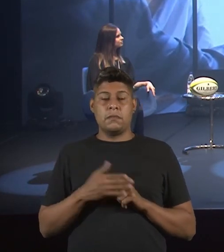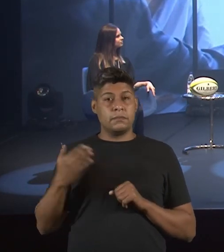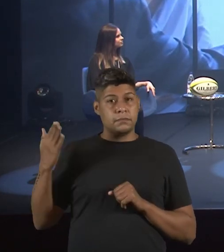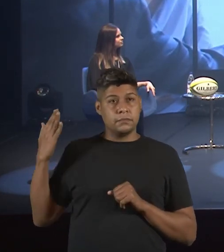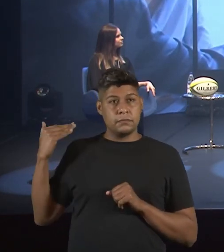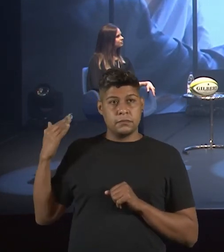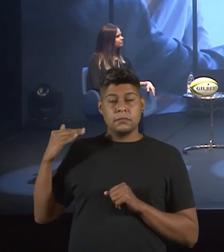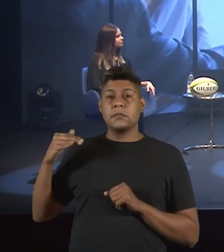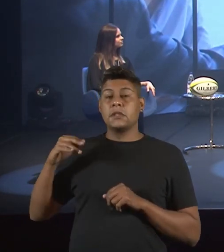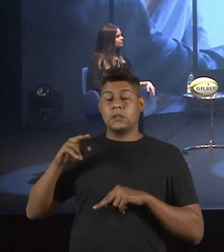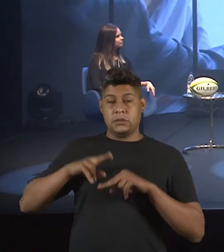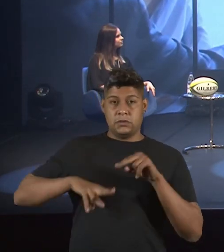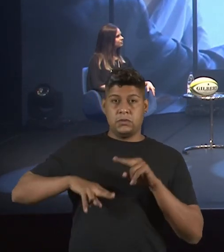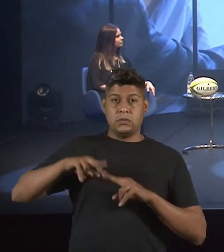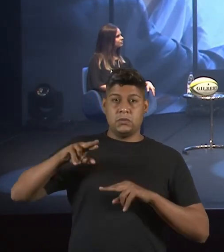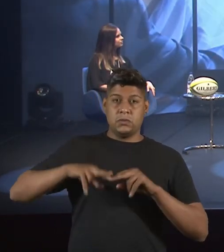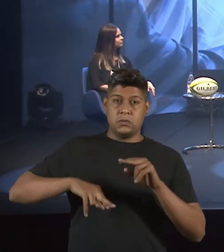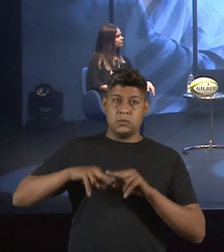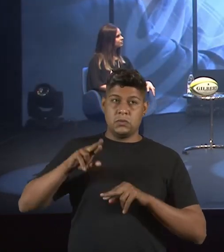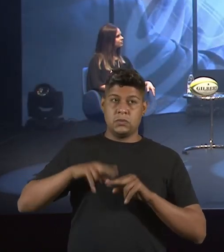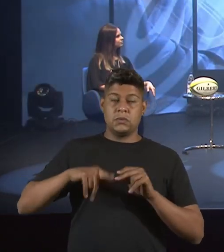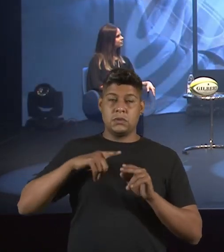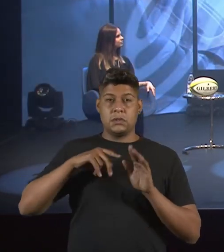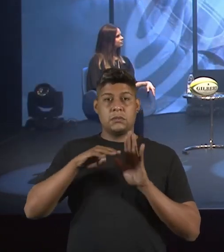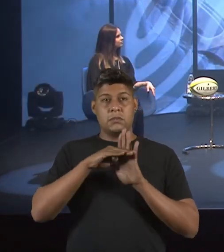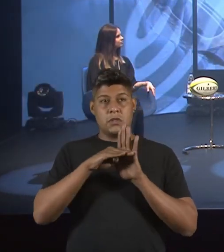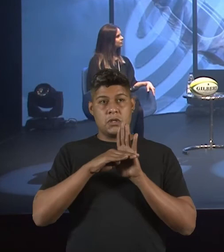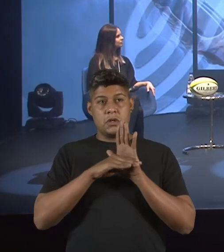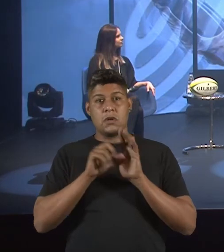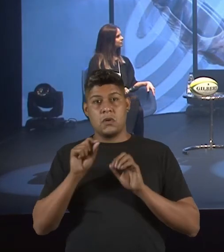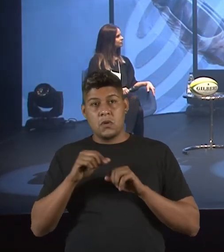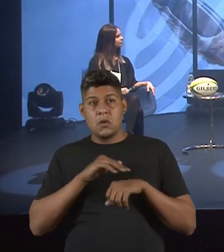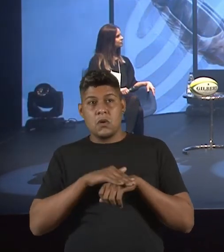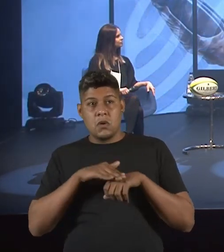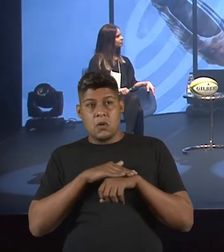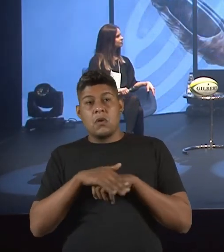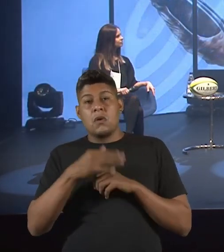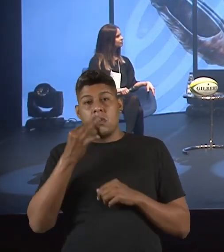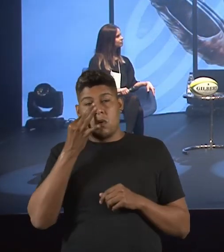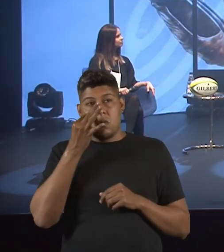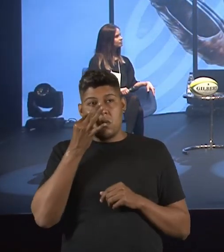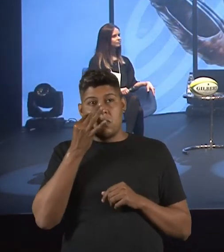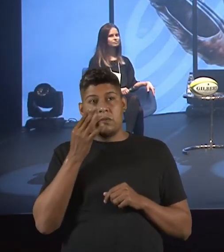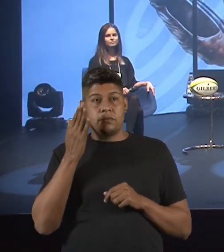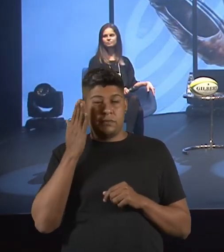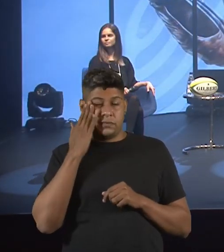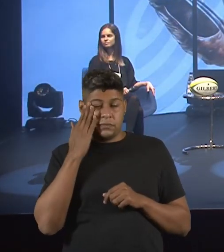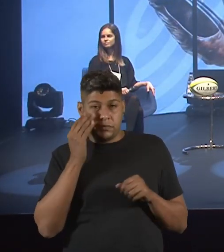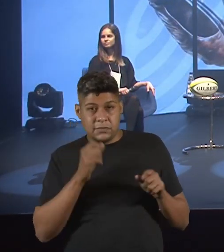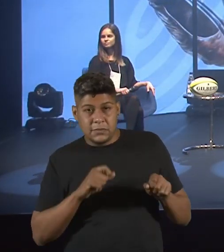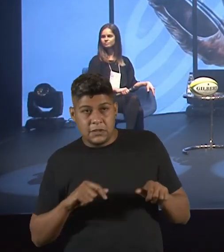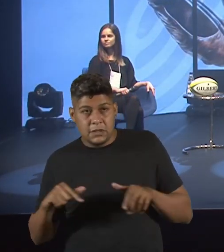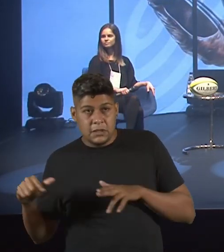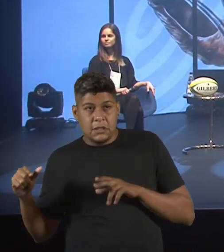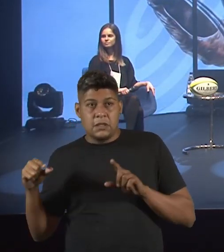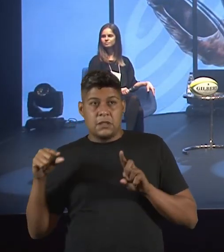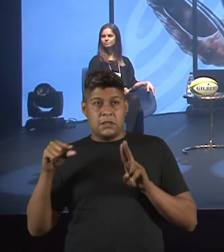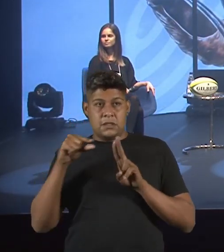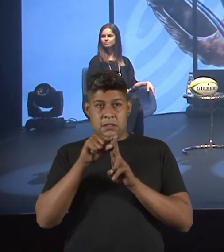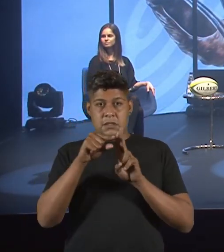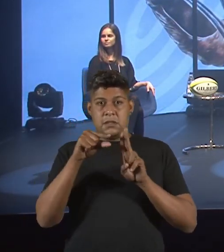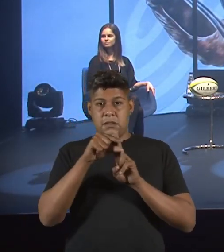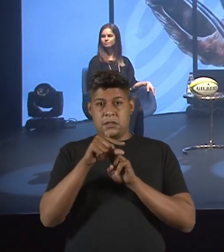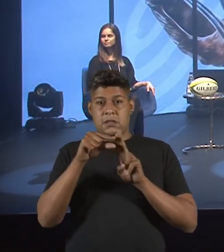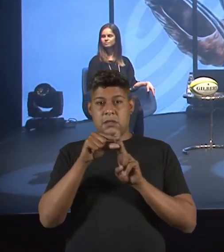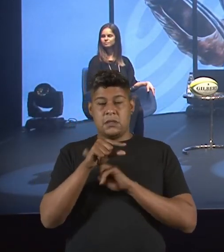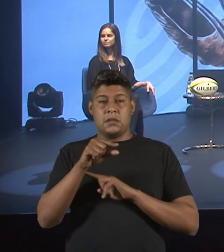Recentemente, em junho, eu tenho um programa de conversas ao vivo, duas vezes por semana, no LinkedIn, no YouTube, e no